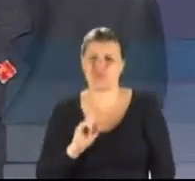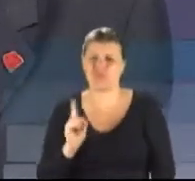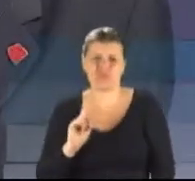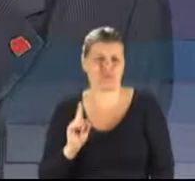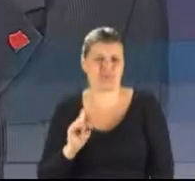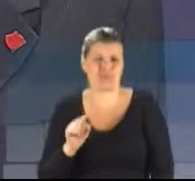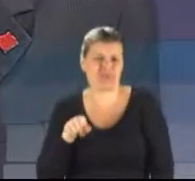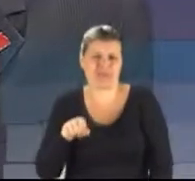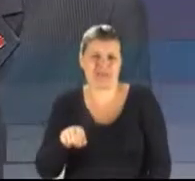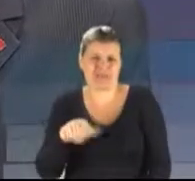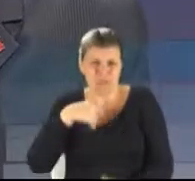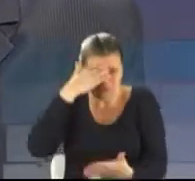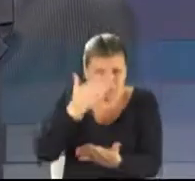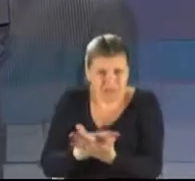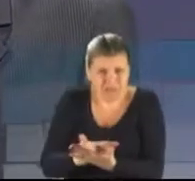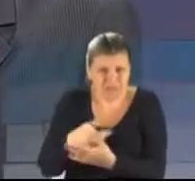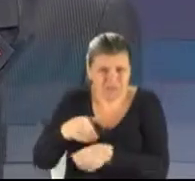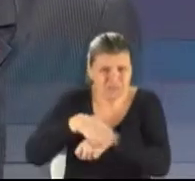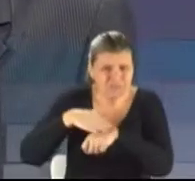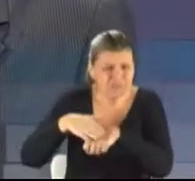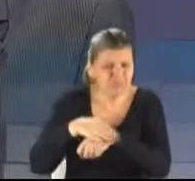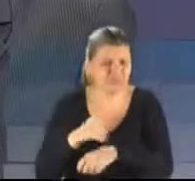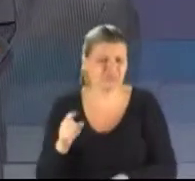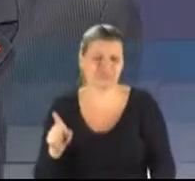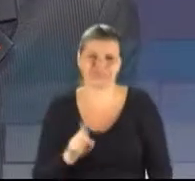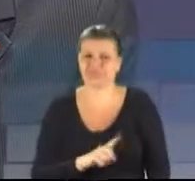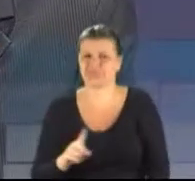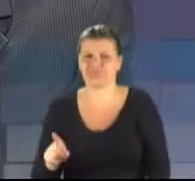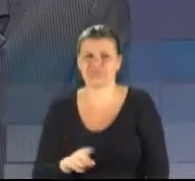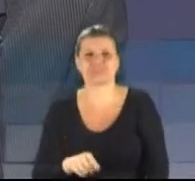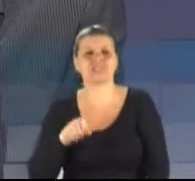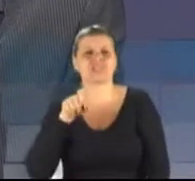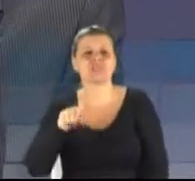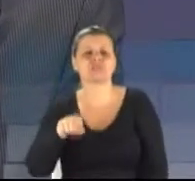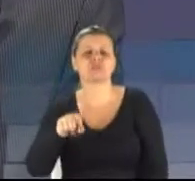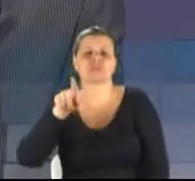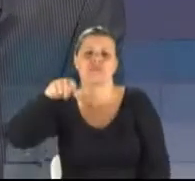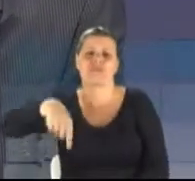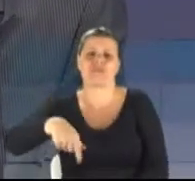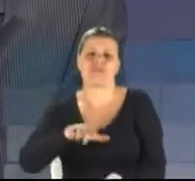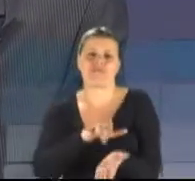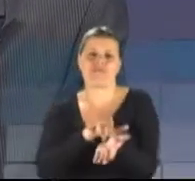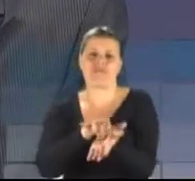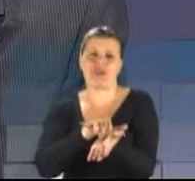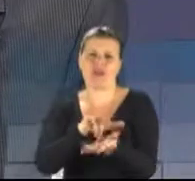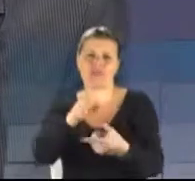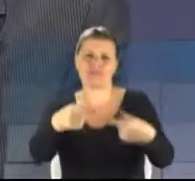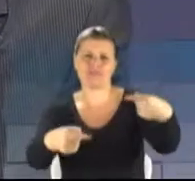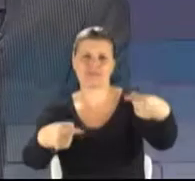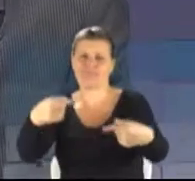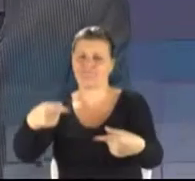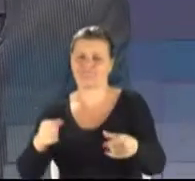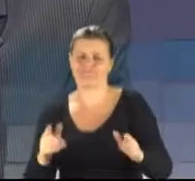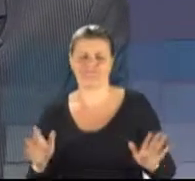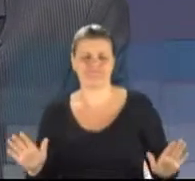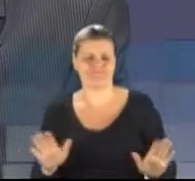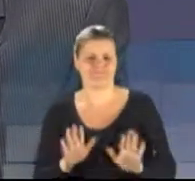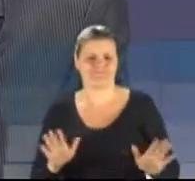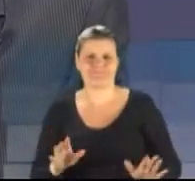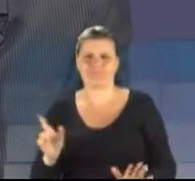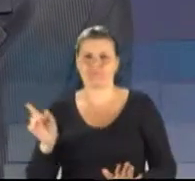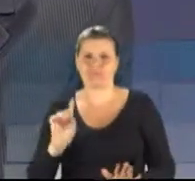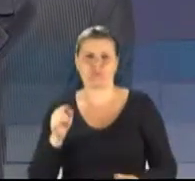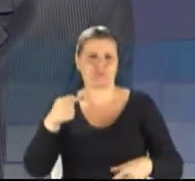nesta conversa absolutamente nenhuma. Porque isso aí é uma falsa discussão. Isso não é uma discussão de